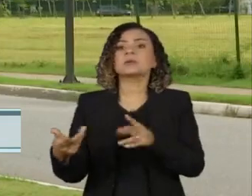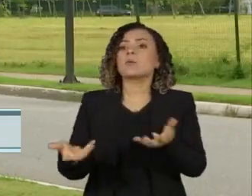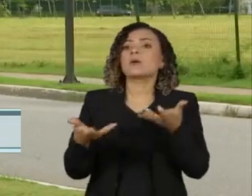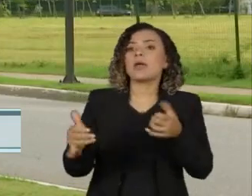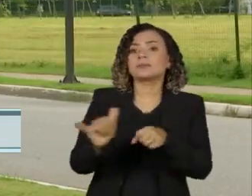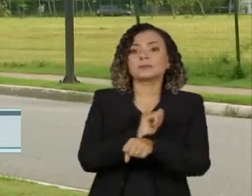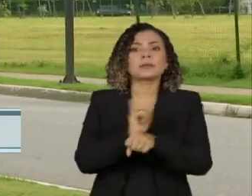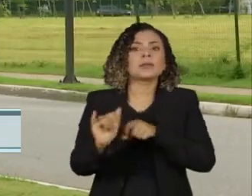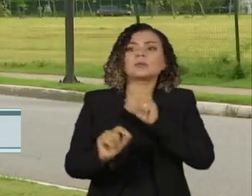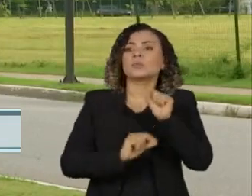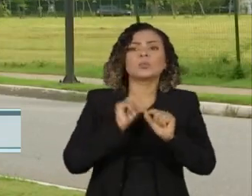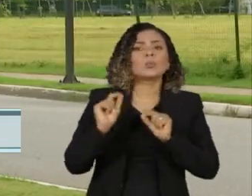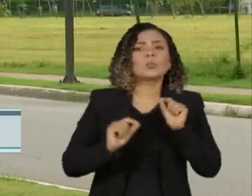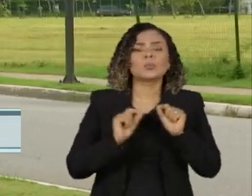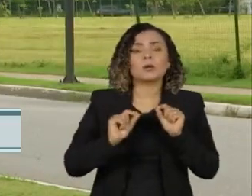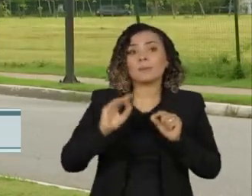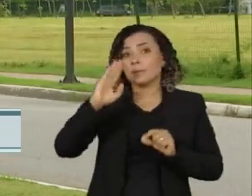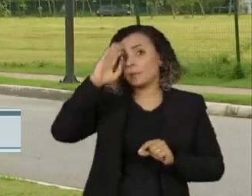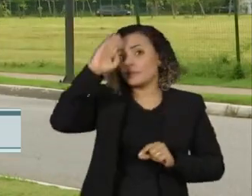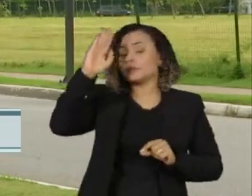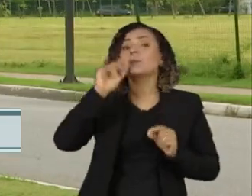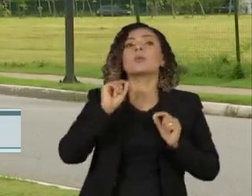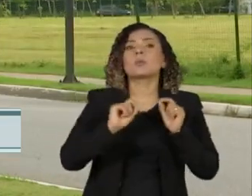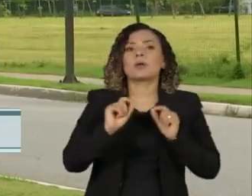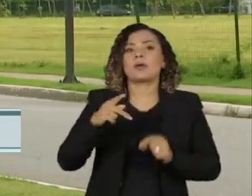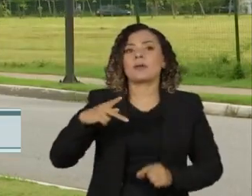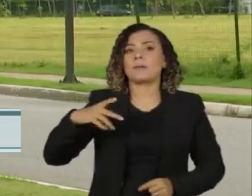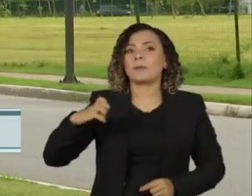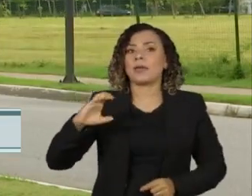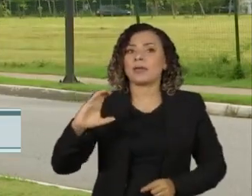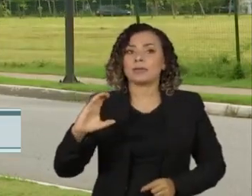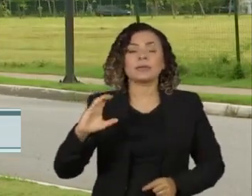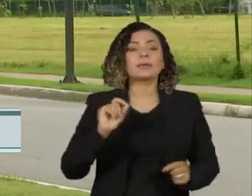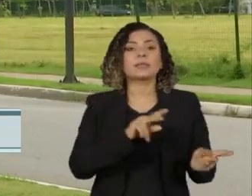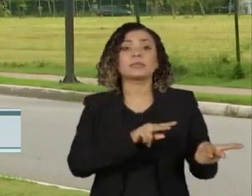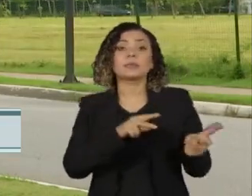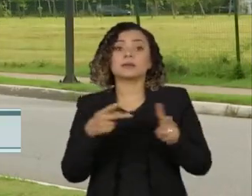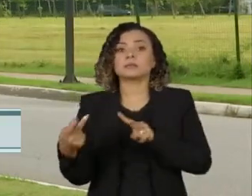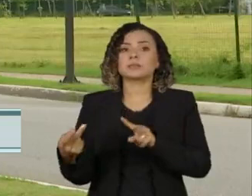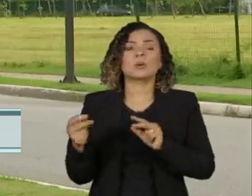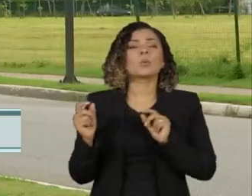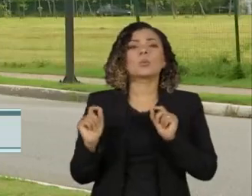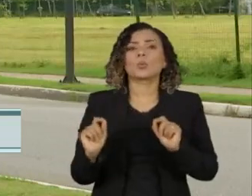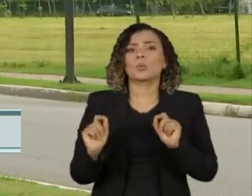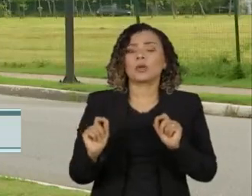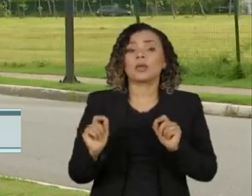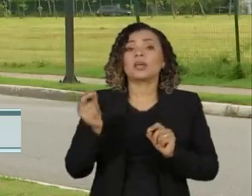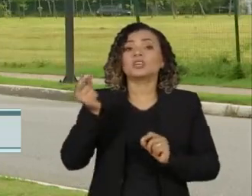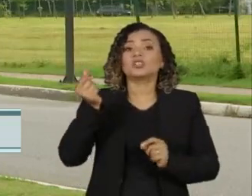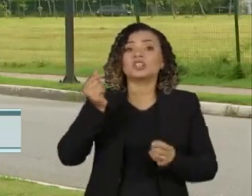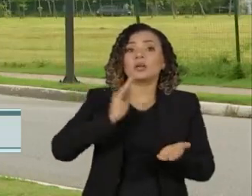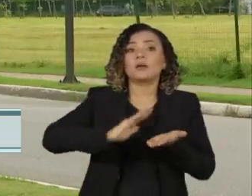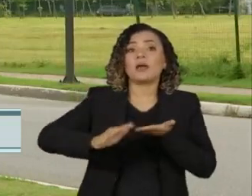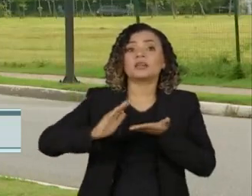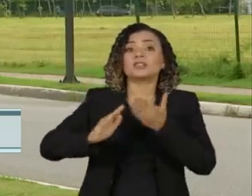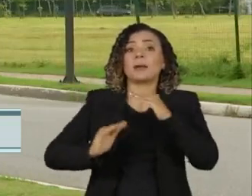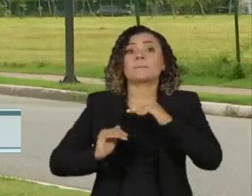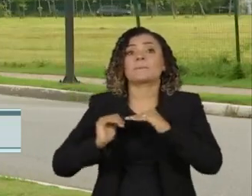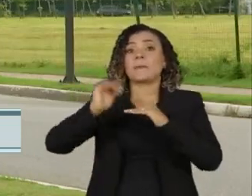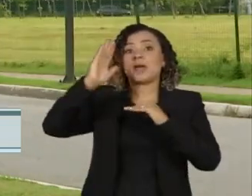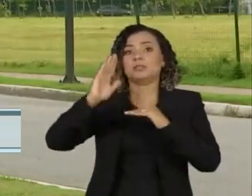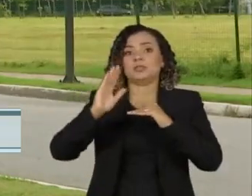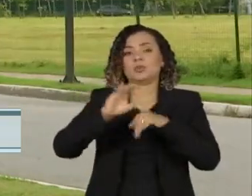alternativas. A mais discutida é a chamada PEC da Transição, uma espécie de licença para gastar acima do teto